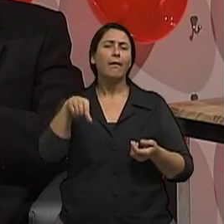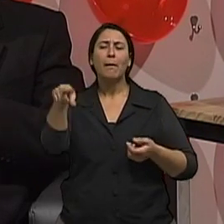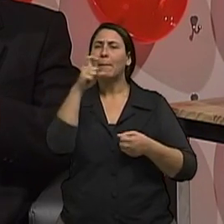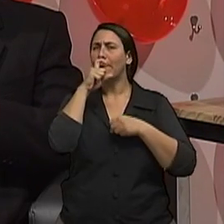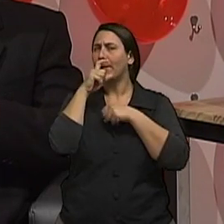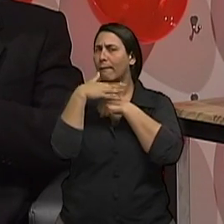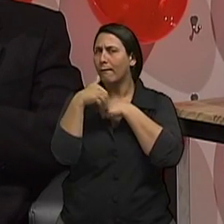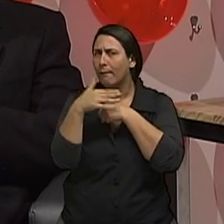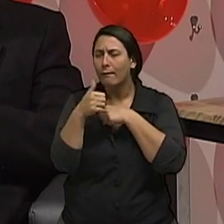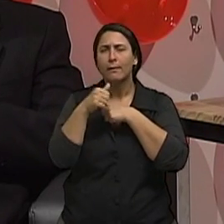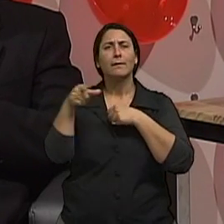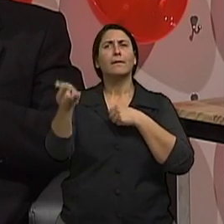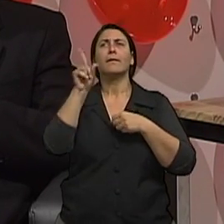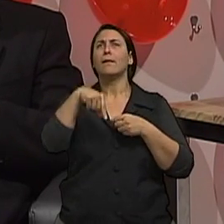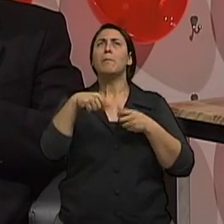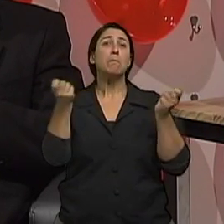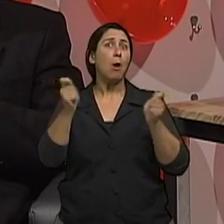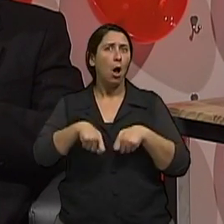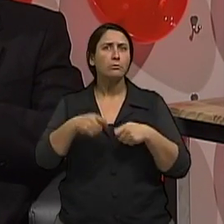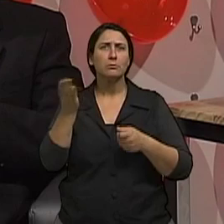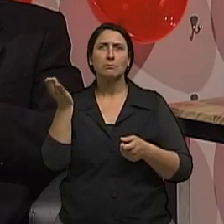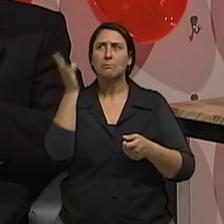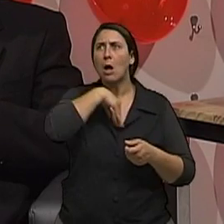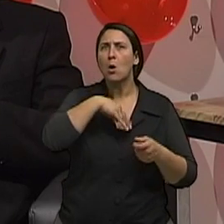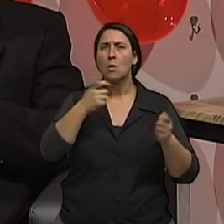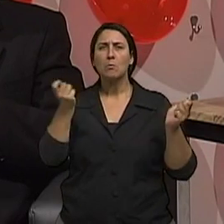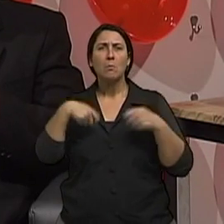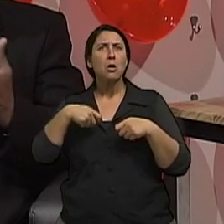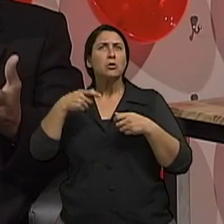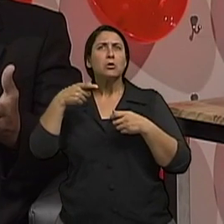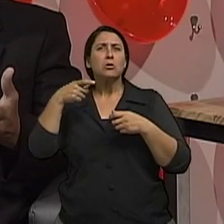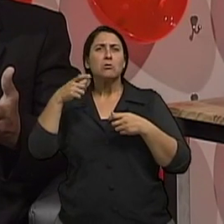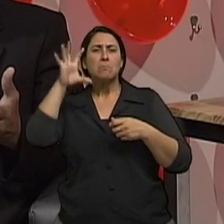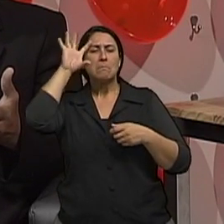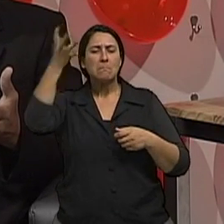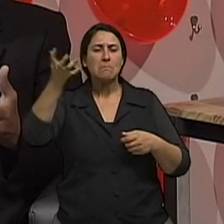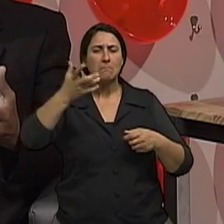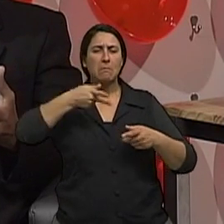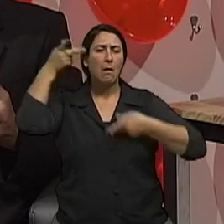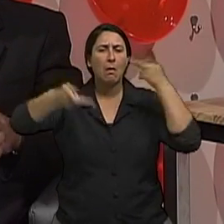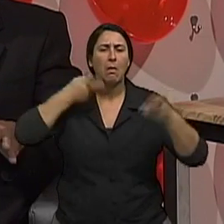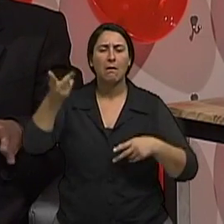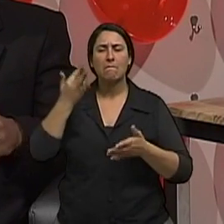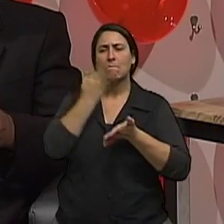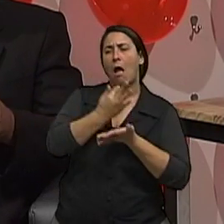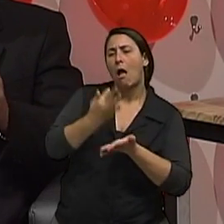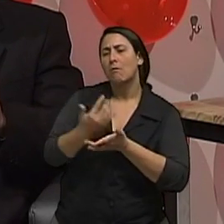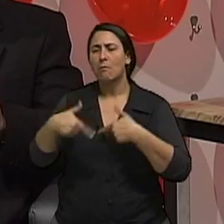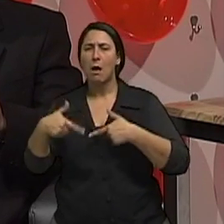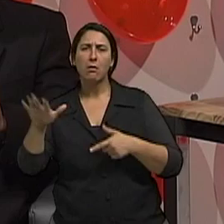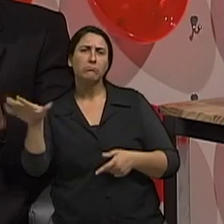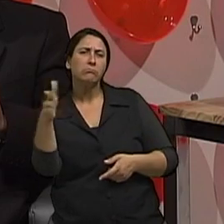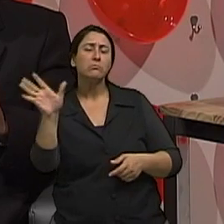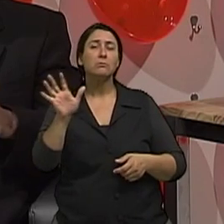pode passar a ser agressivo, pode passar a ficar muito retraído, começar a faltar o trabalho, não fazer o trabalho direito, né, começar a ter